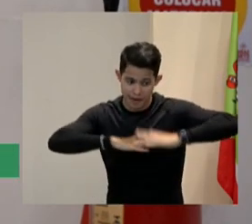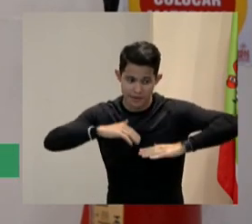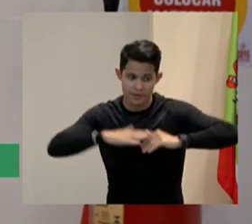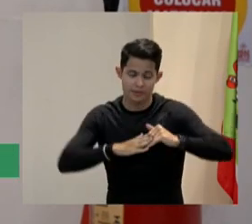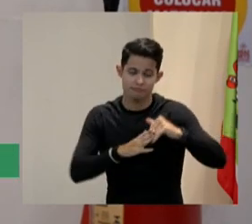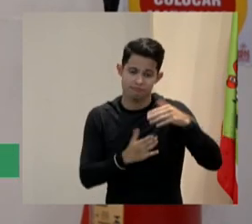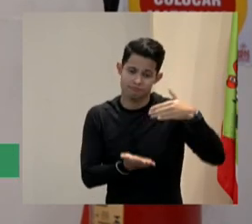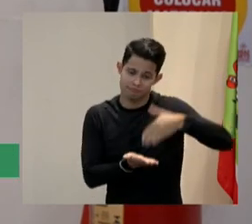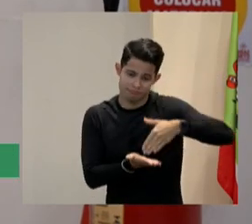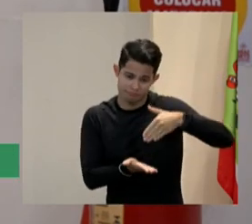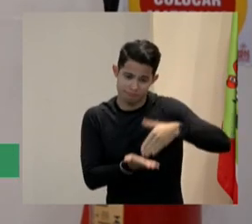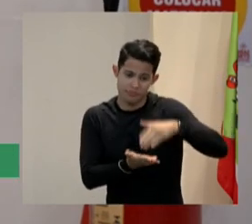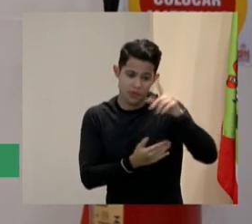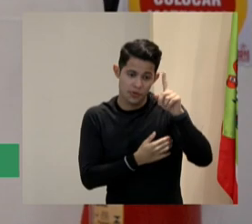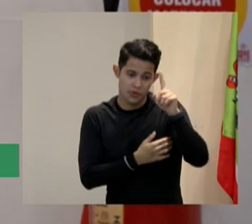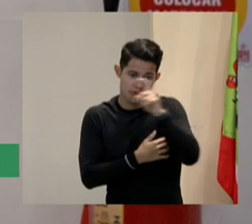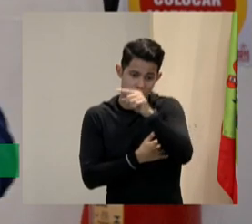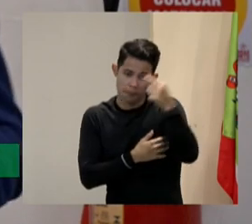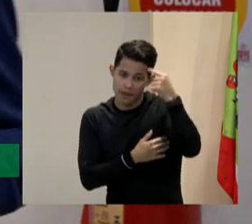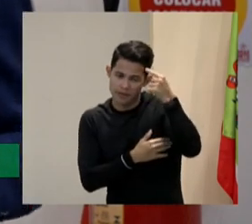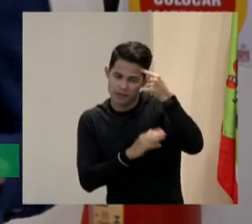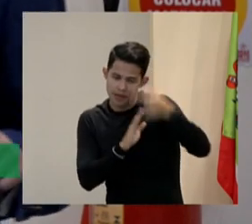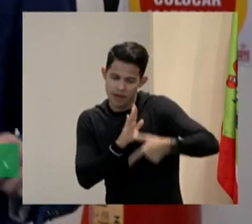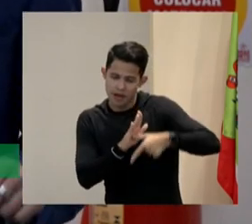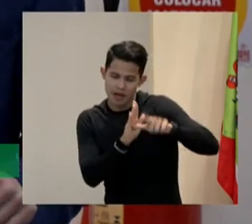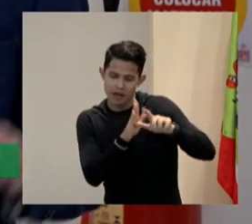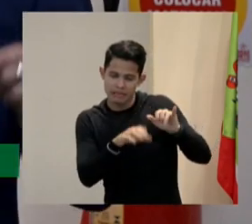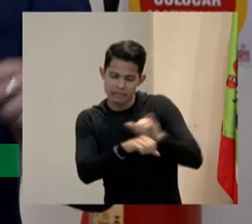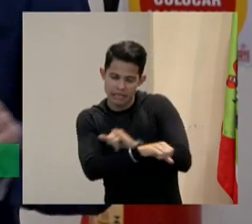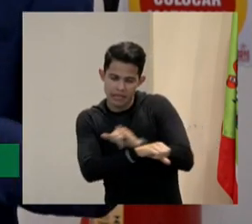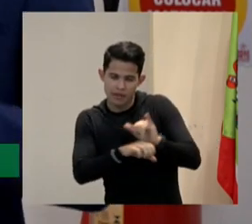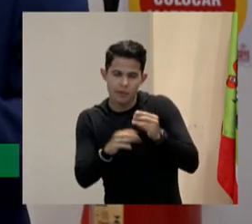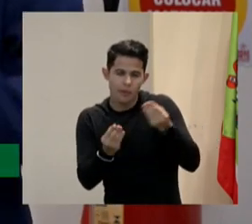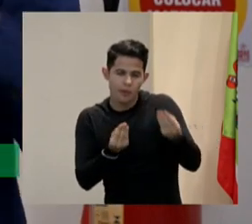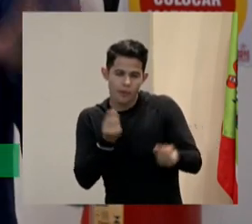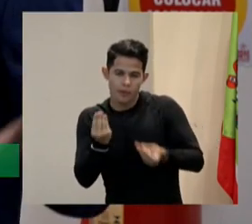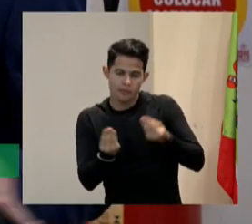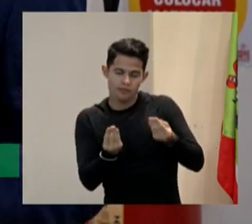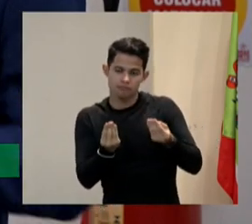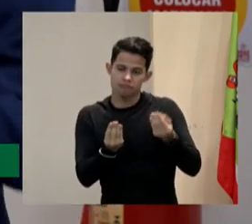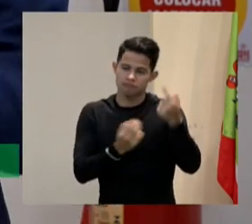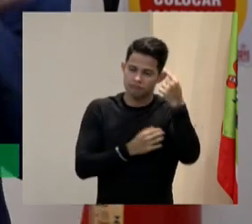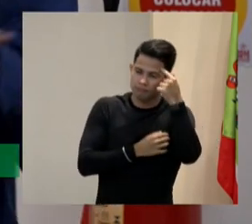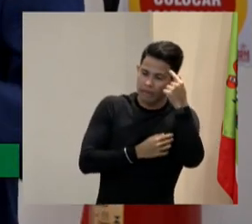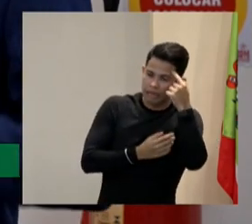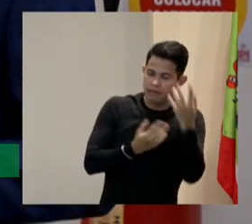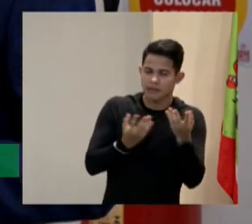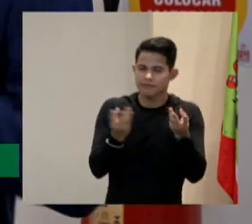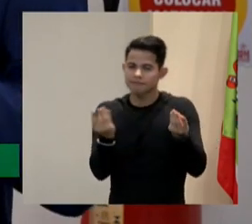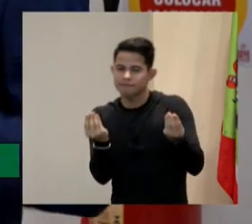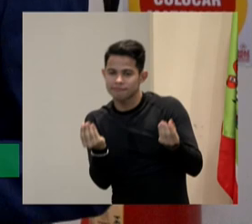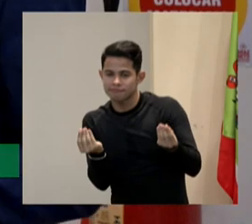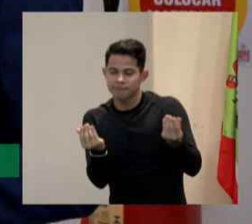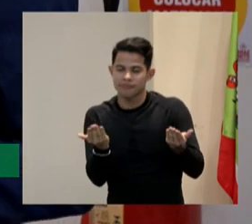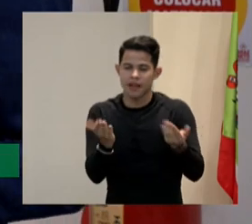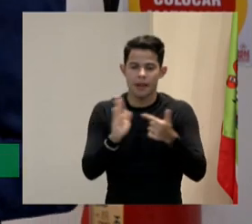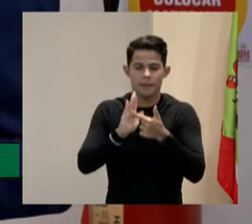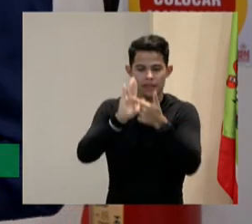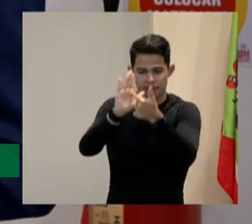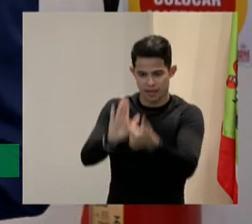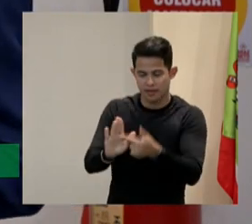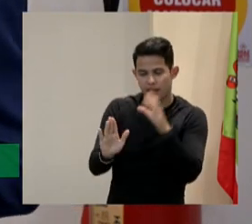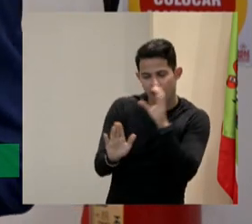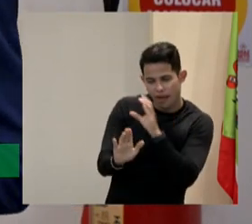difícil você pensar em estratégias né a gente coloca mais ou menos no sucinto assim algo apresenta